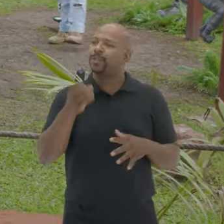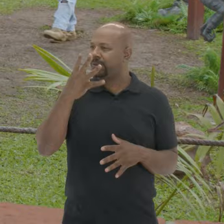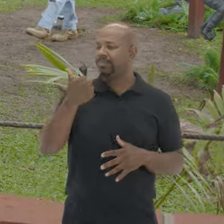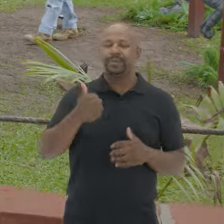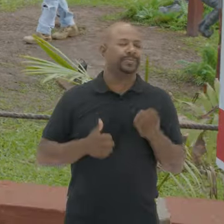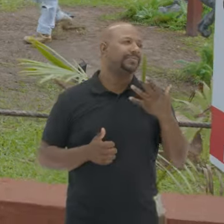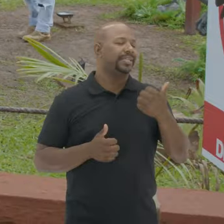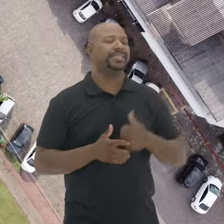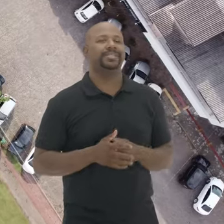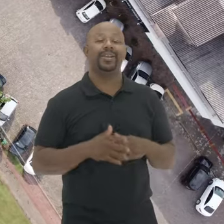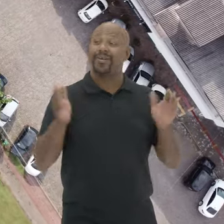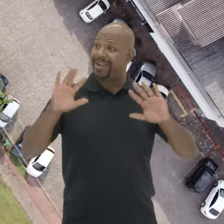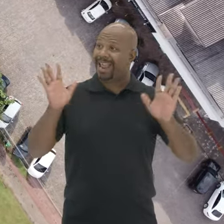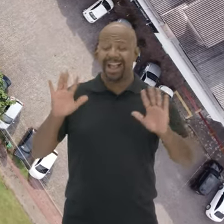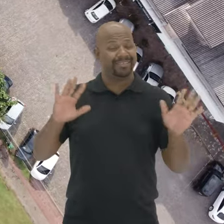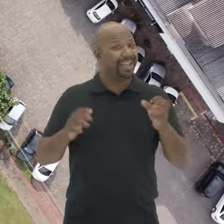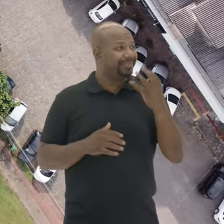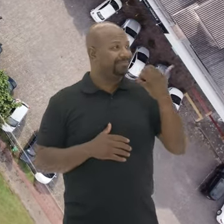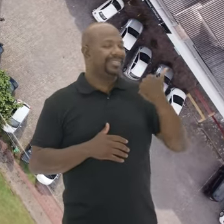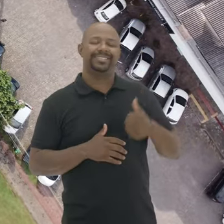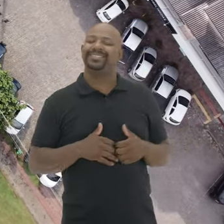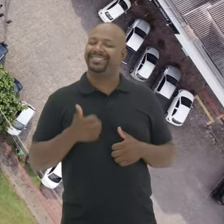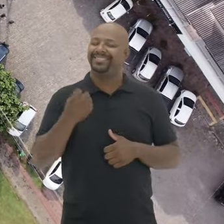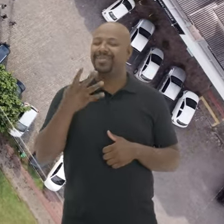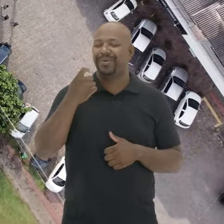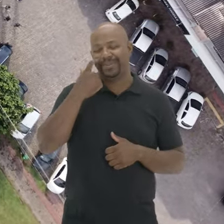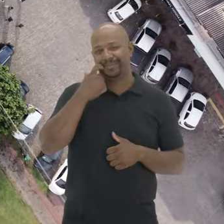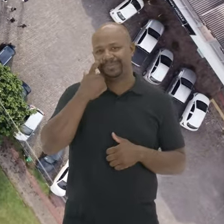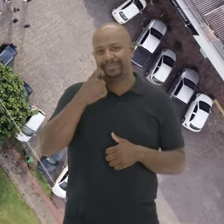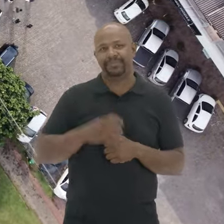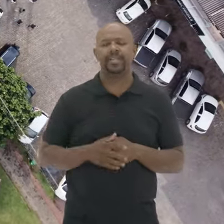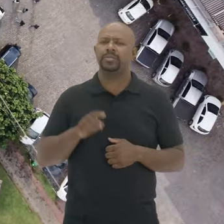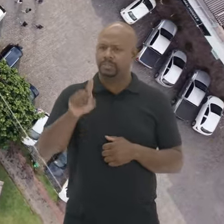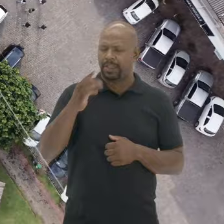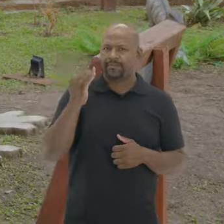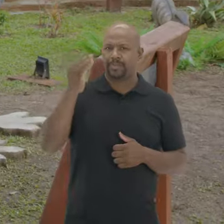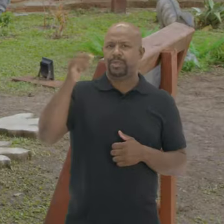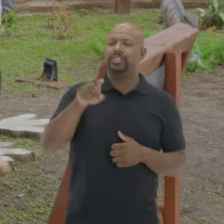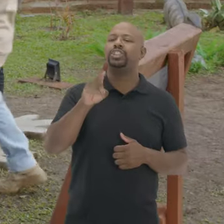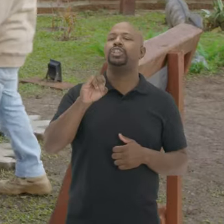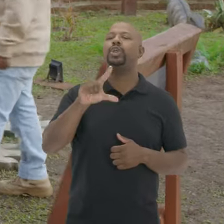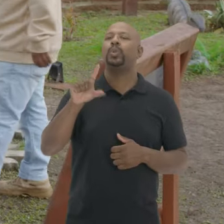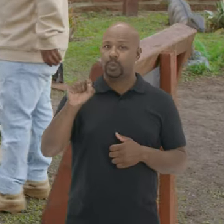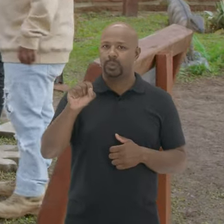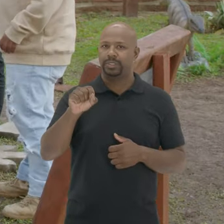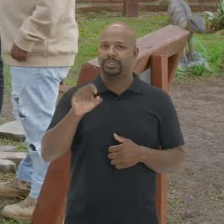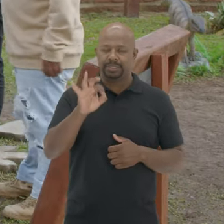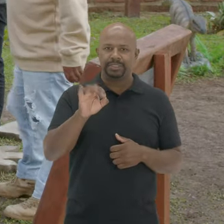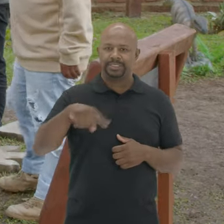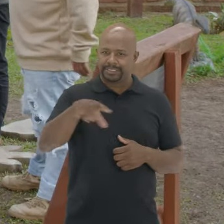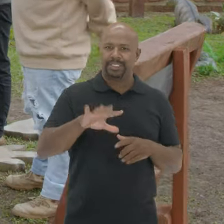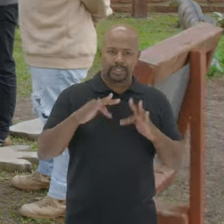Barberenaios Tudo bom? Dois homens chegam Largo, Aldo Berger Olá, tudo bom? tudo bem? Tudo bem? O senhor que é o famoso seu dilo?